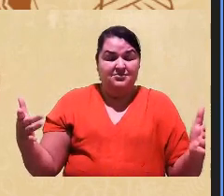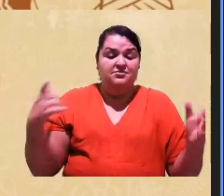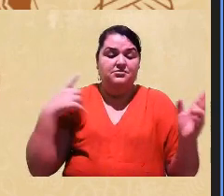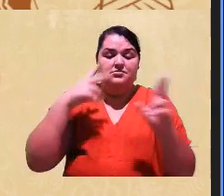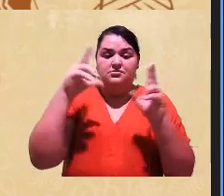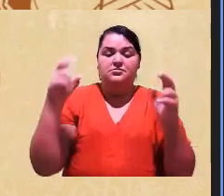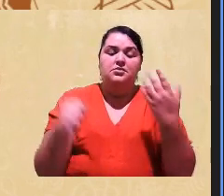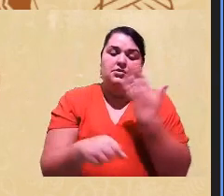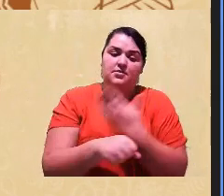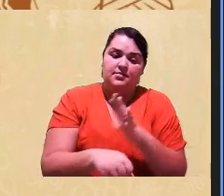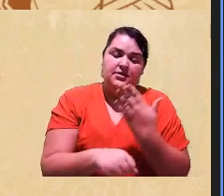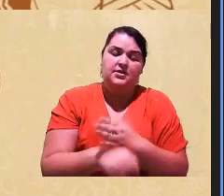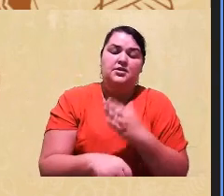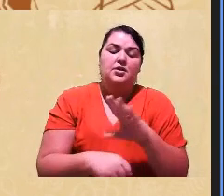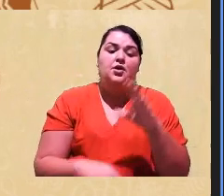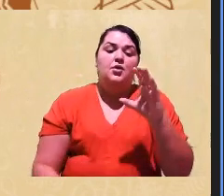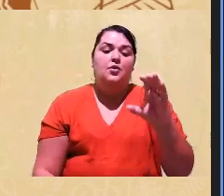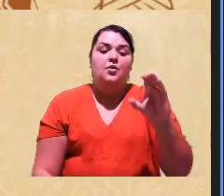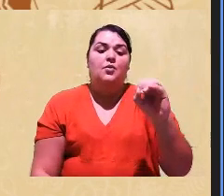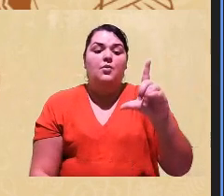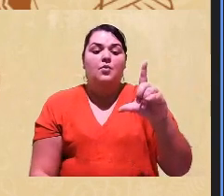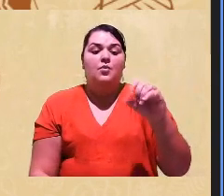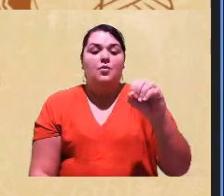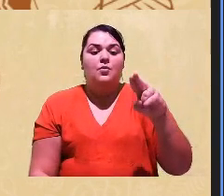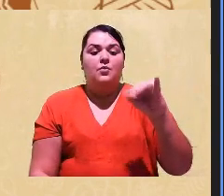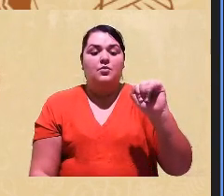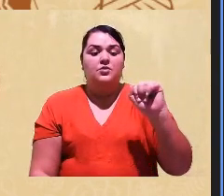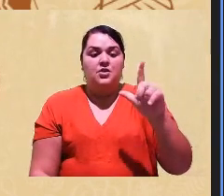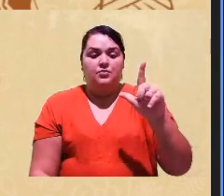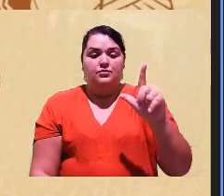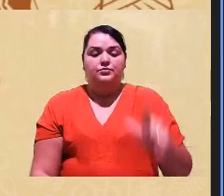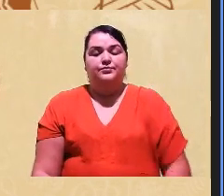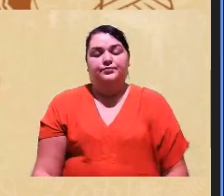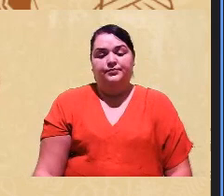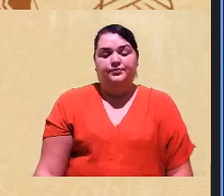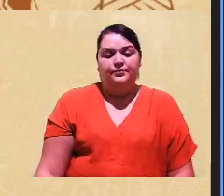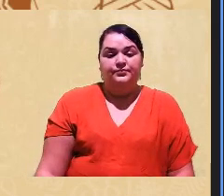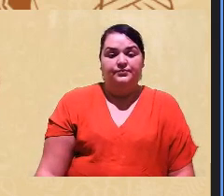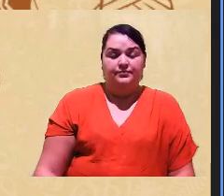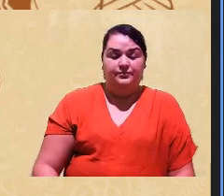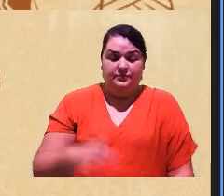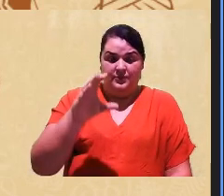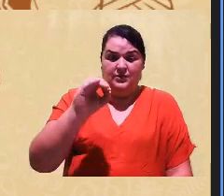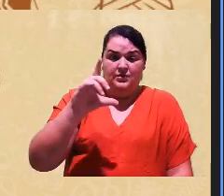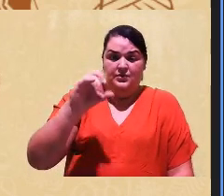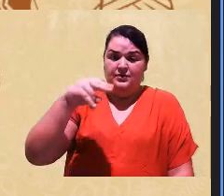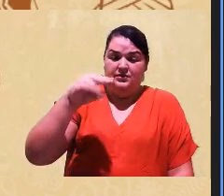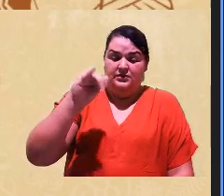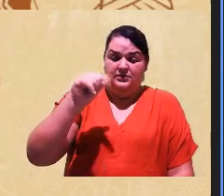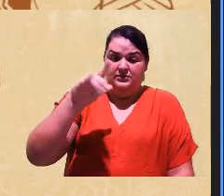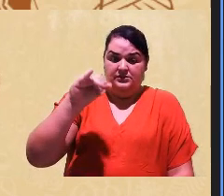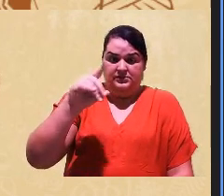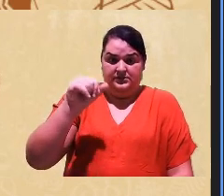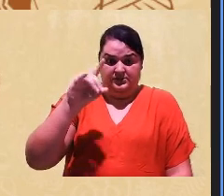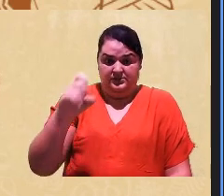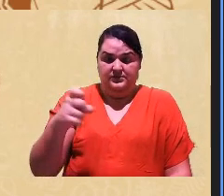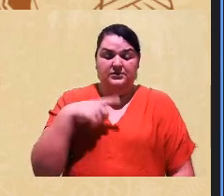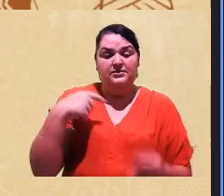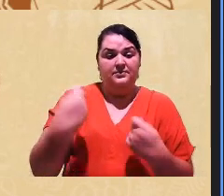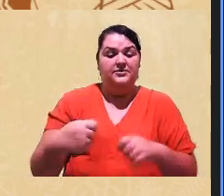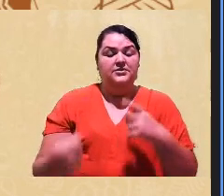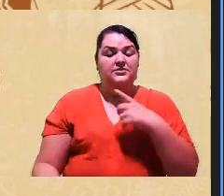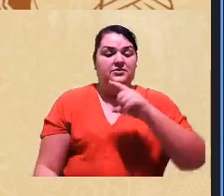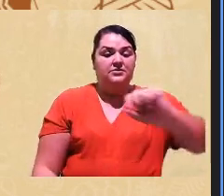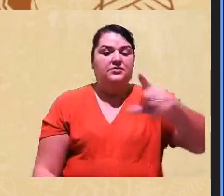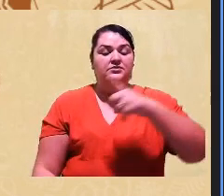práticas coloniais ou práticas colonizatórias e a colonialidade ela precisa justamente dessa rigidez